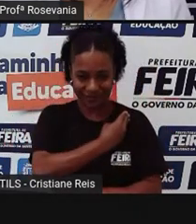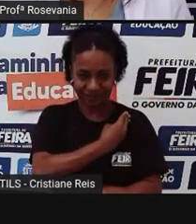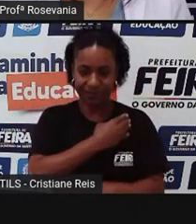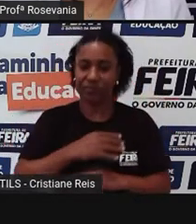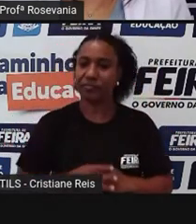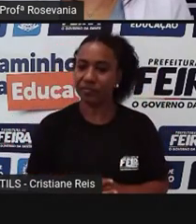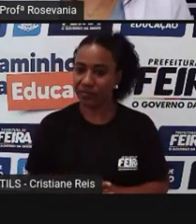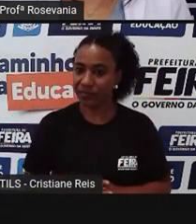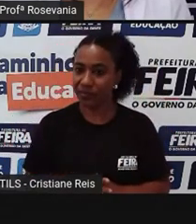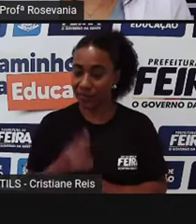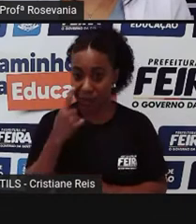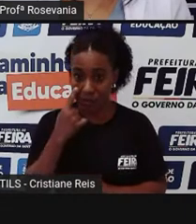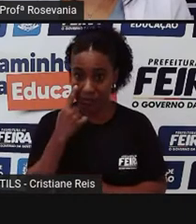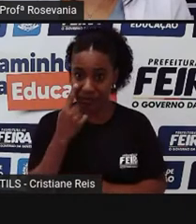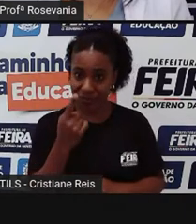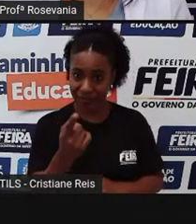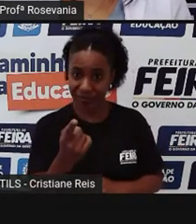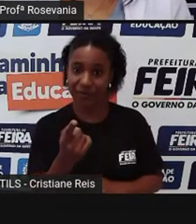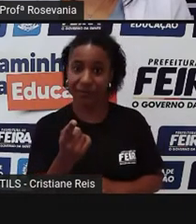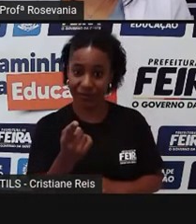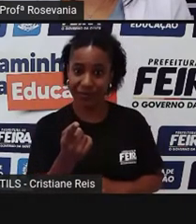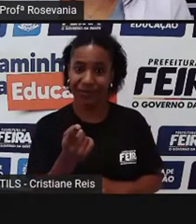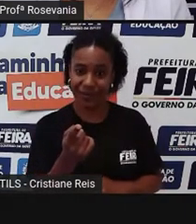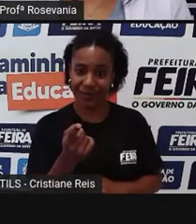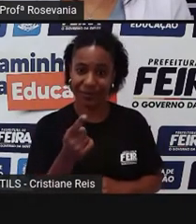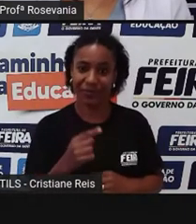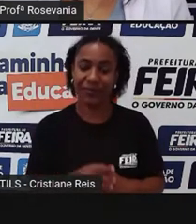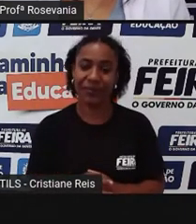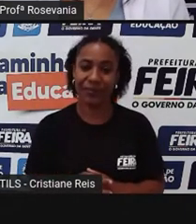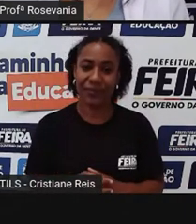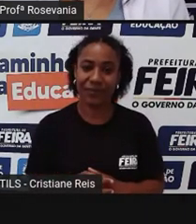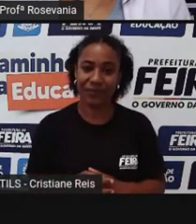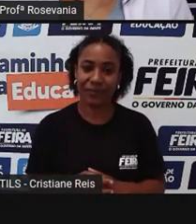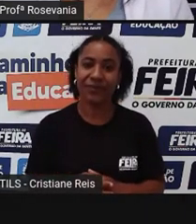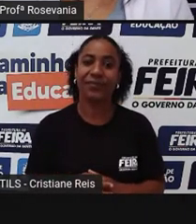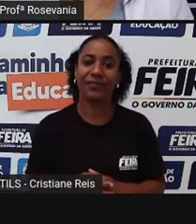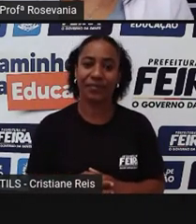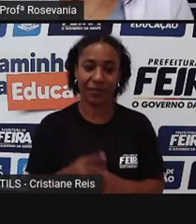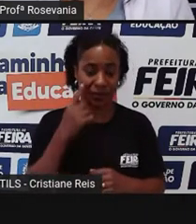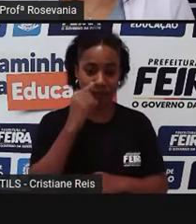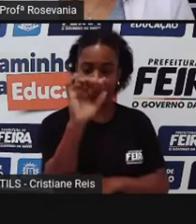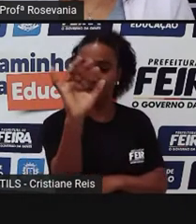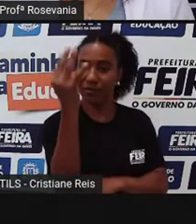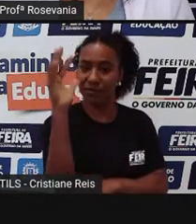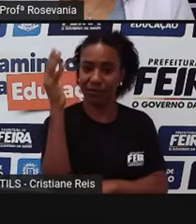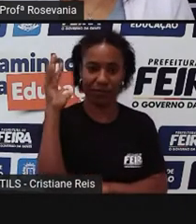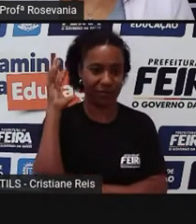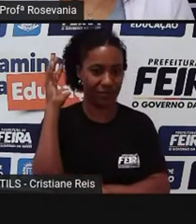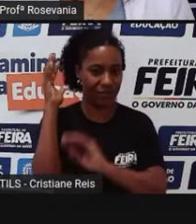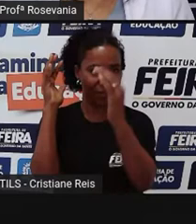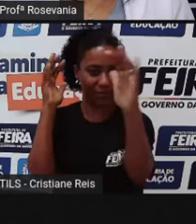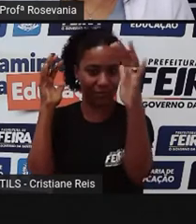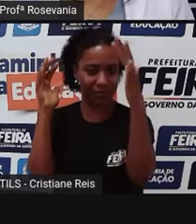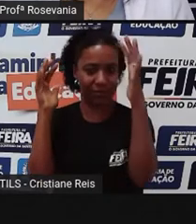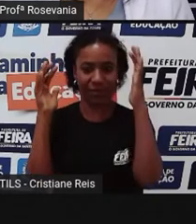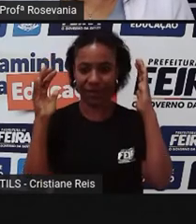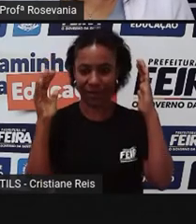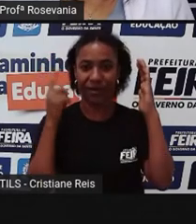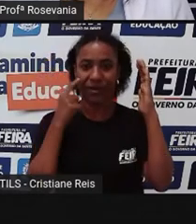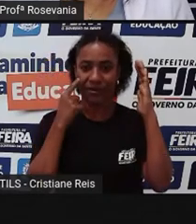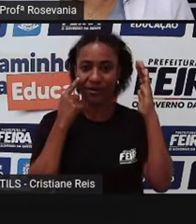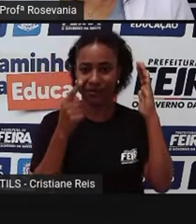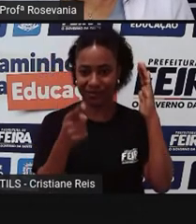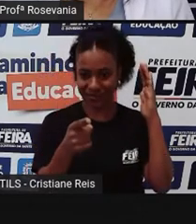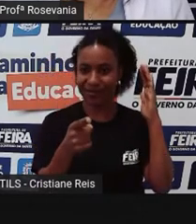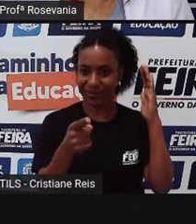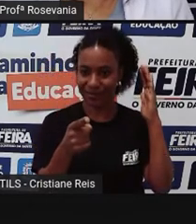nesta paisagem é que são essas árvores aqui, ó, essas primeiras daqui, que uma está no sentido indo e essa foto aqui